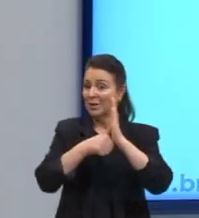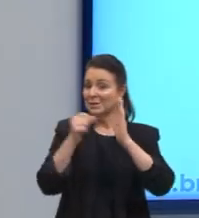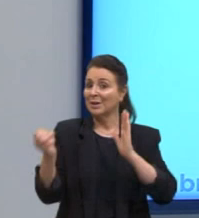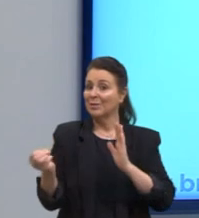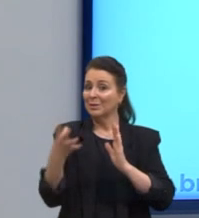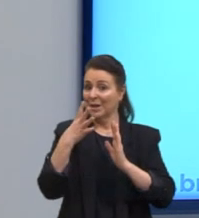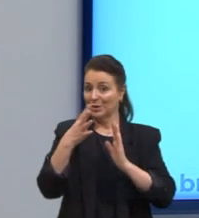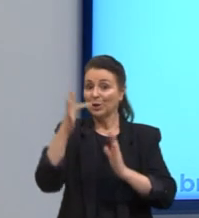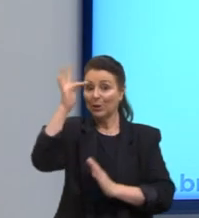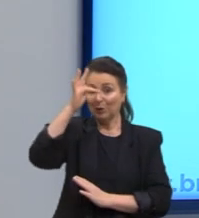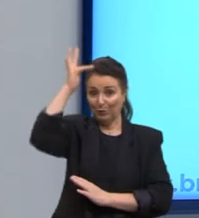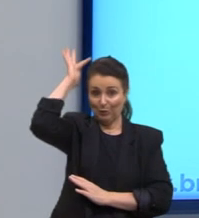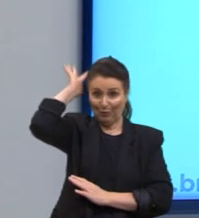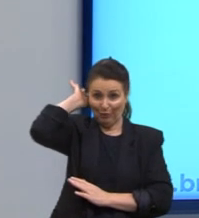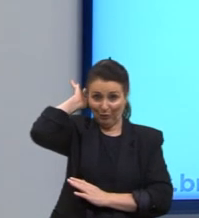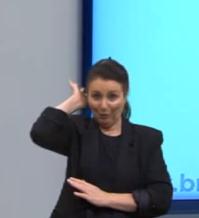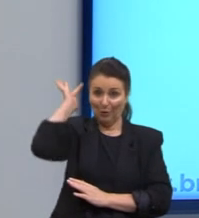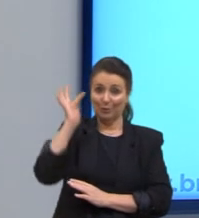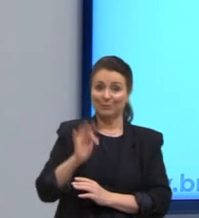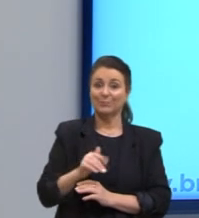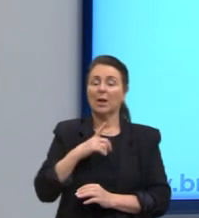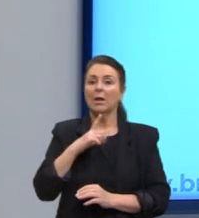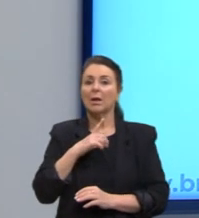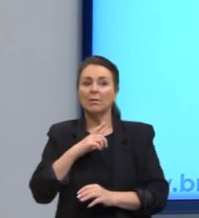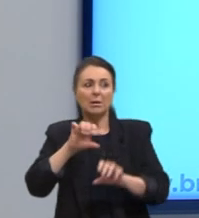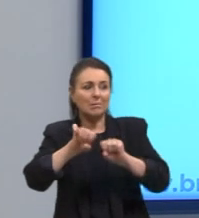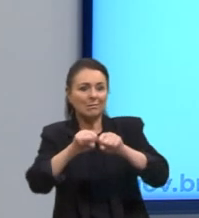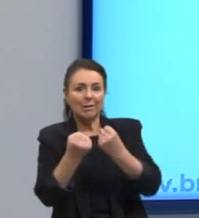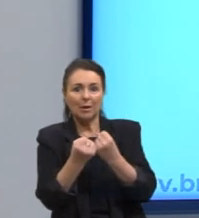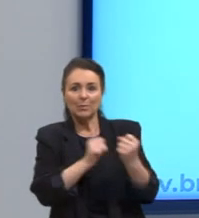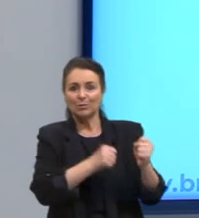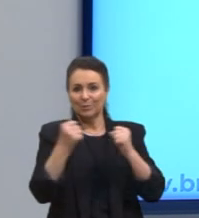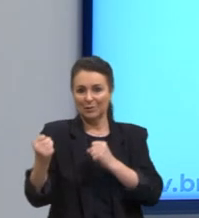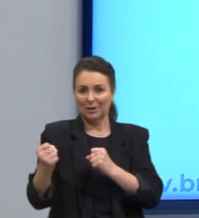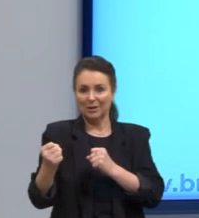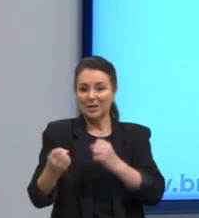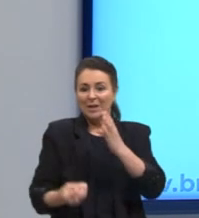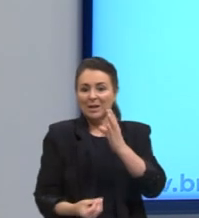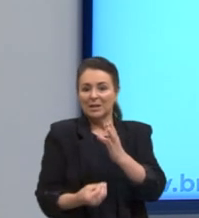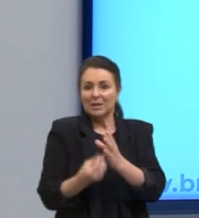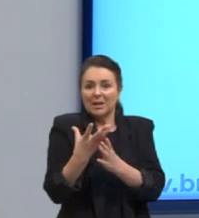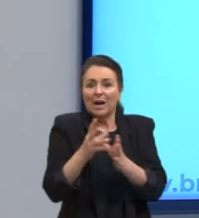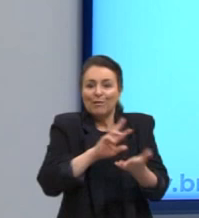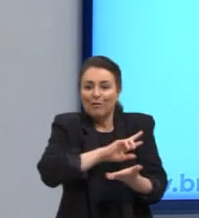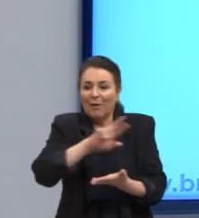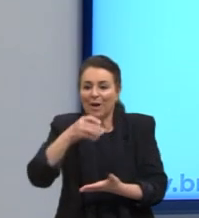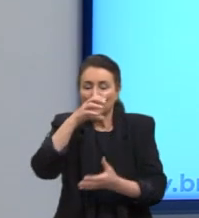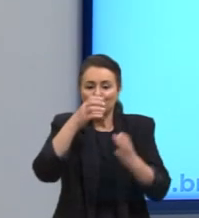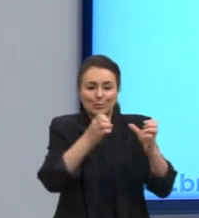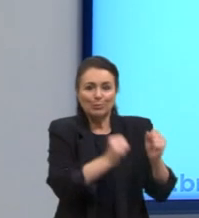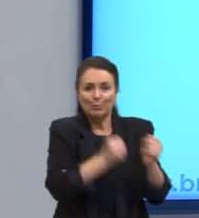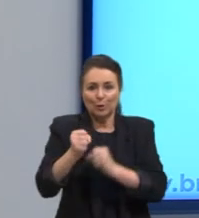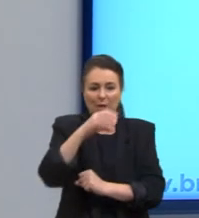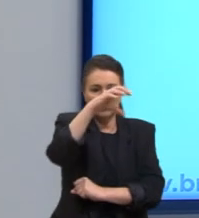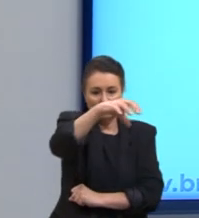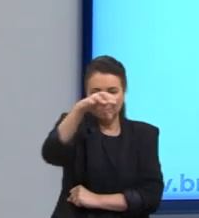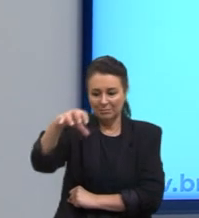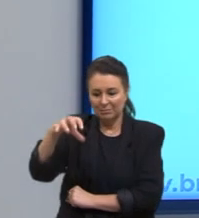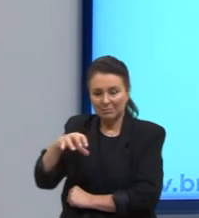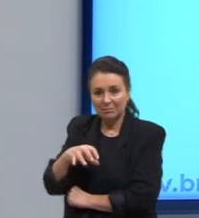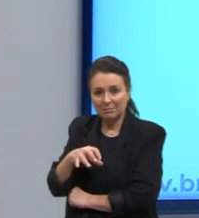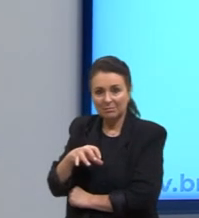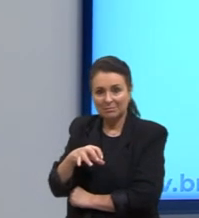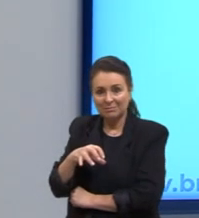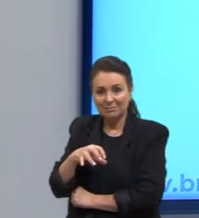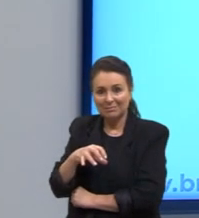Foucault se refere, há essa quebra de poder. Então, os micropoderes que o Foucault estuda, esses micropoderes se